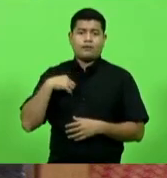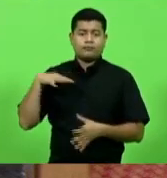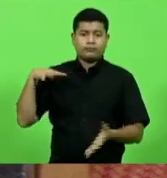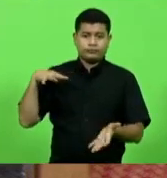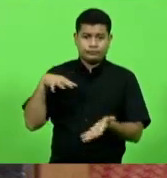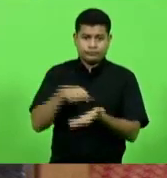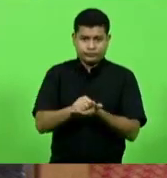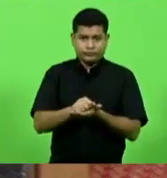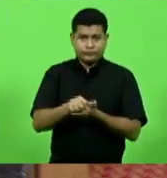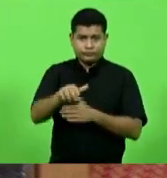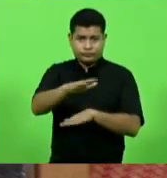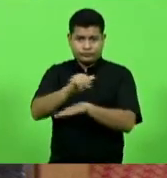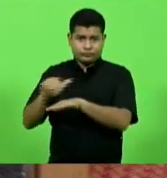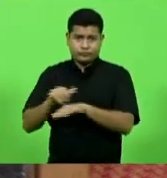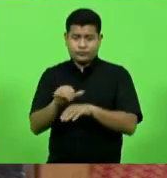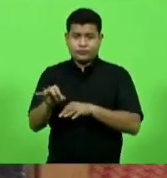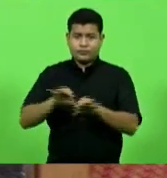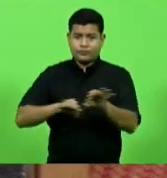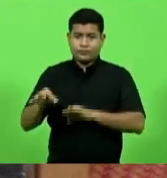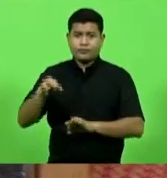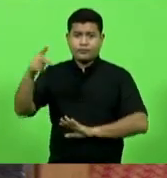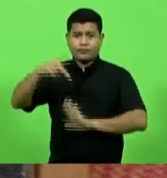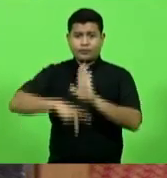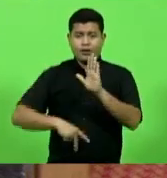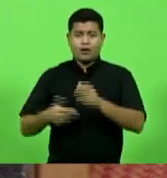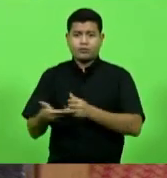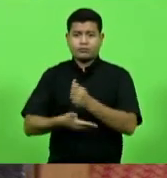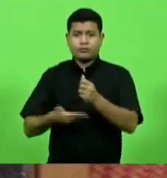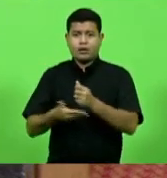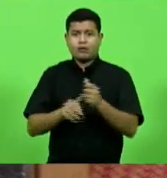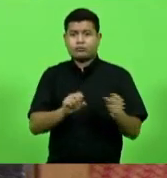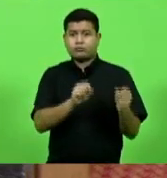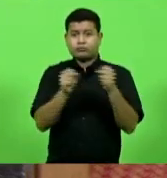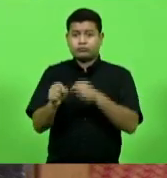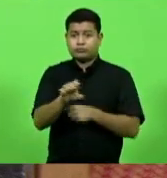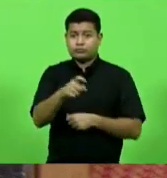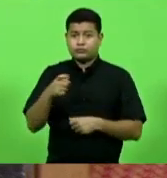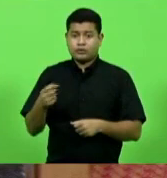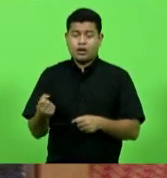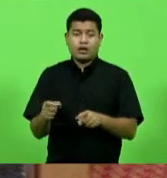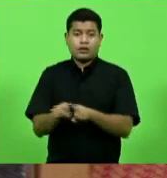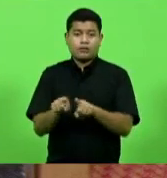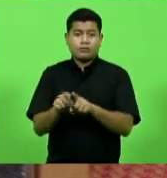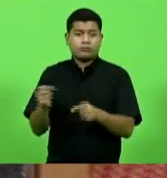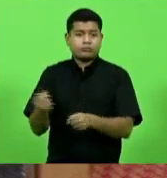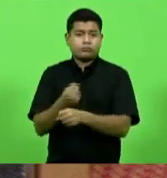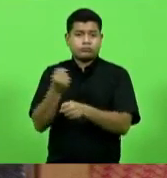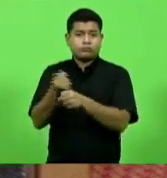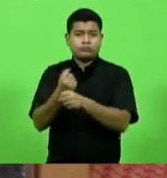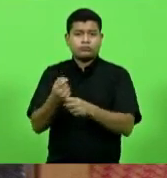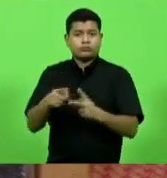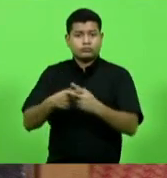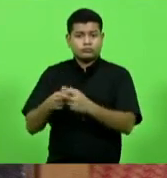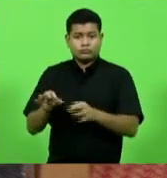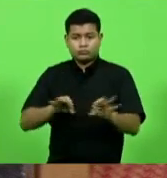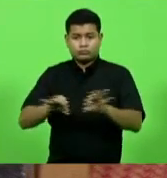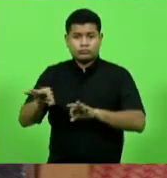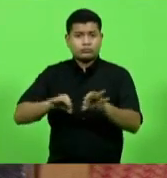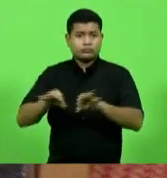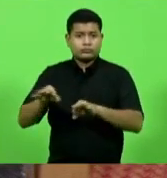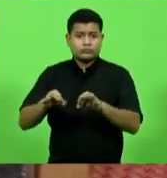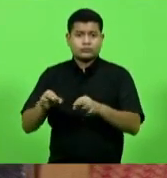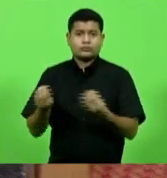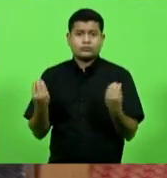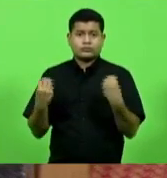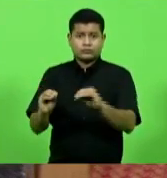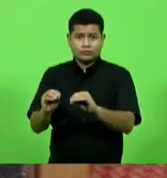elaboração do projeto básico executivo e construção das obras de adequação para a implantação da